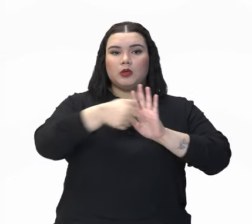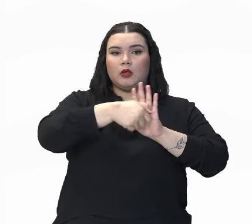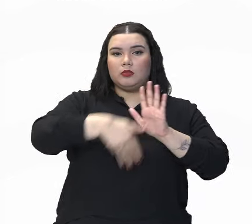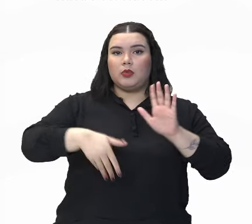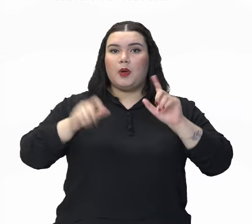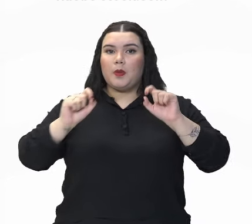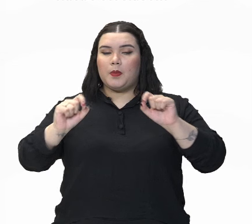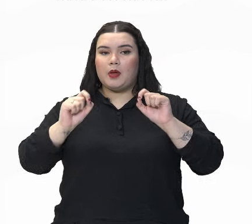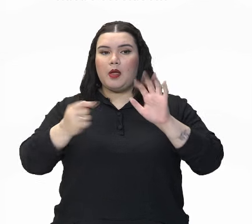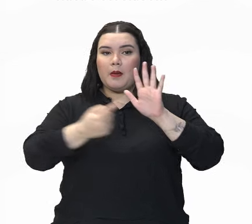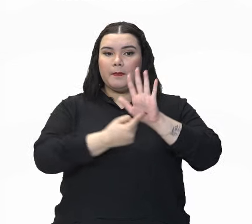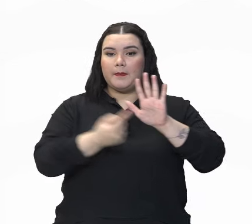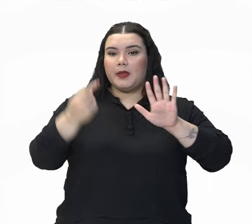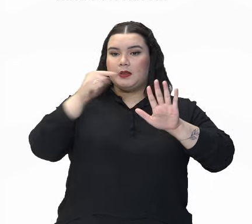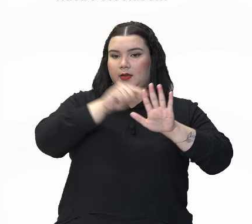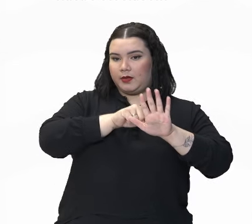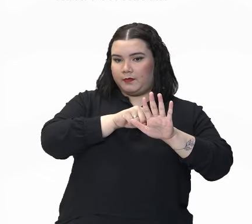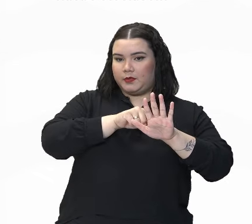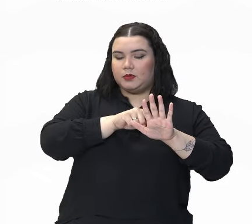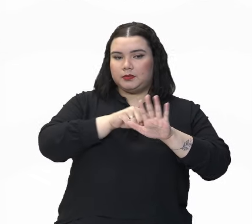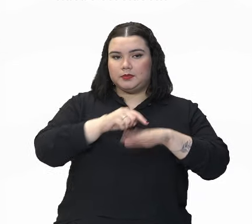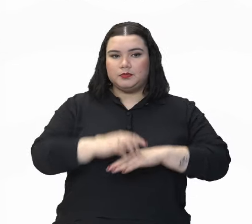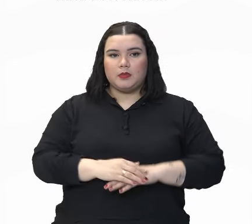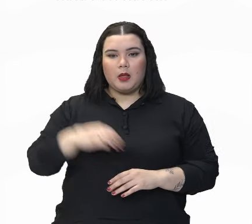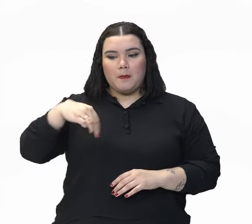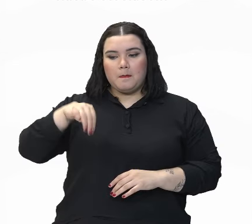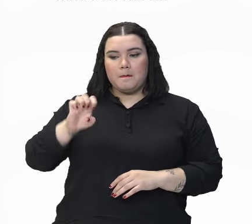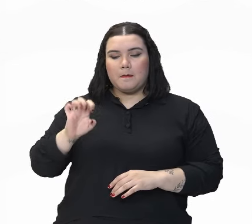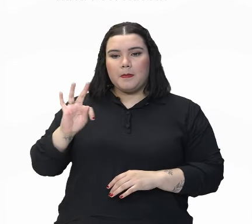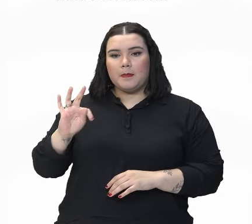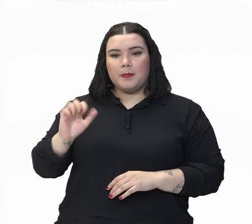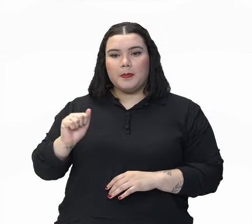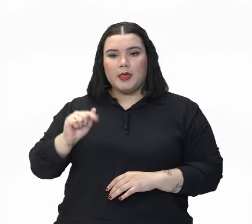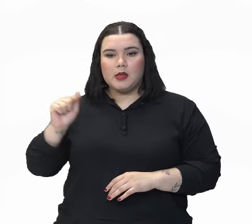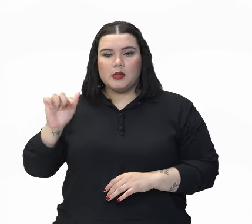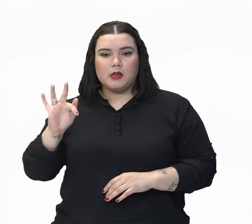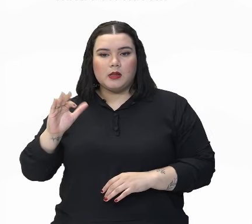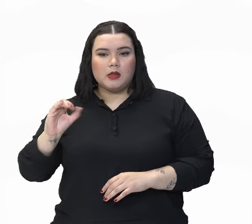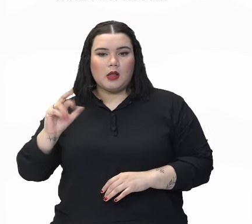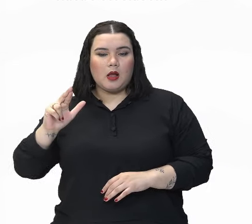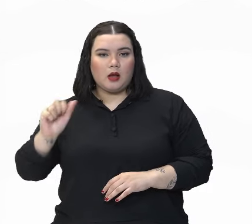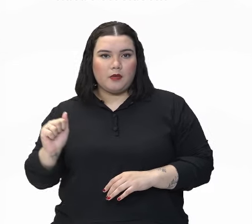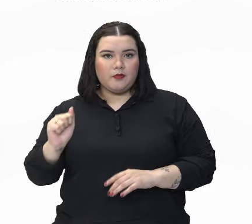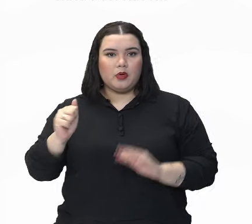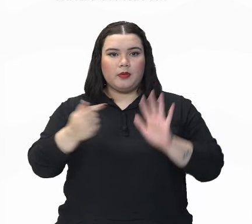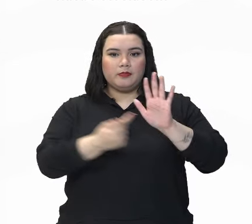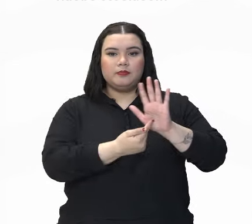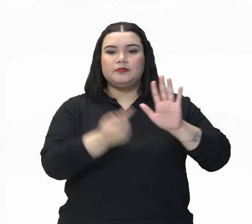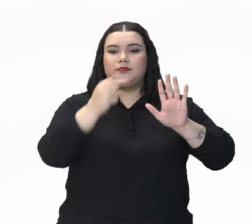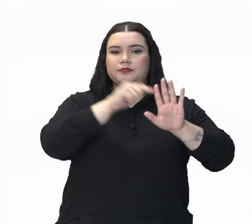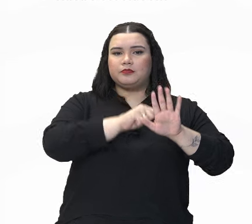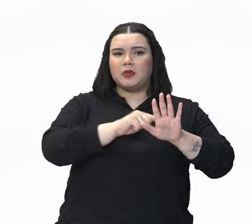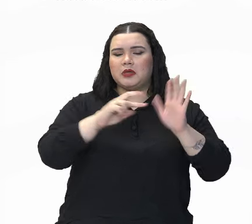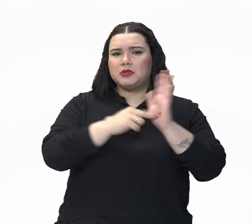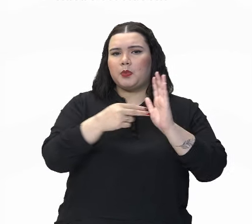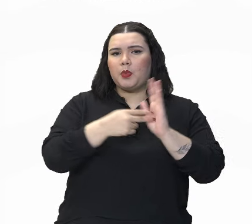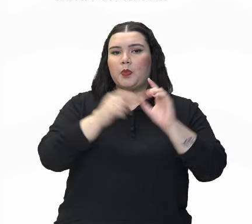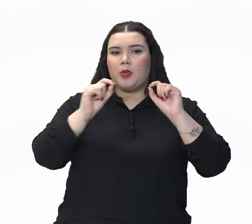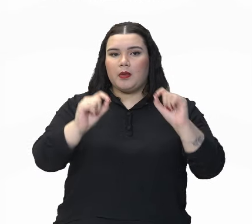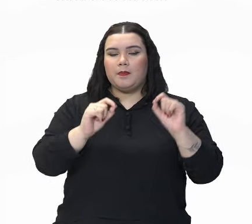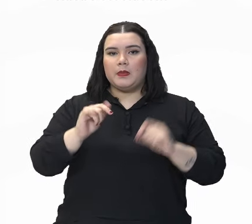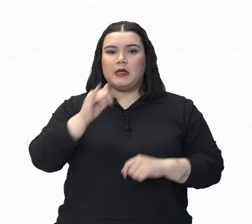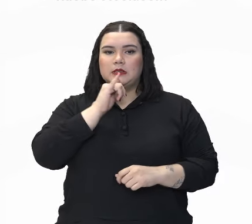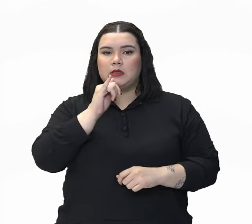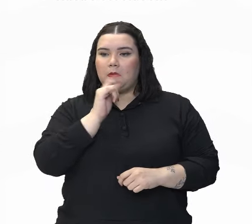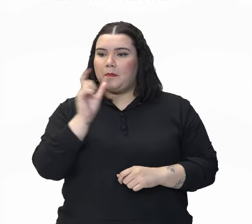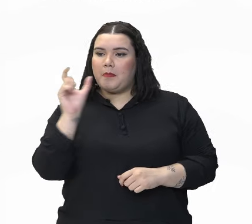metáfora. Então, metáfora consiste na substituição de uma